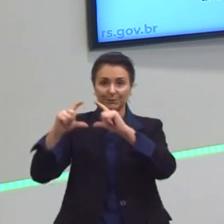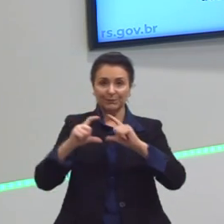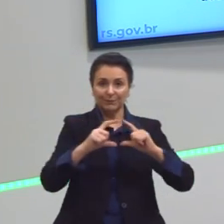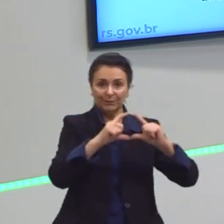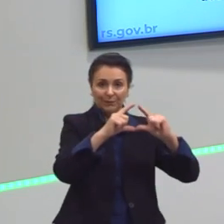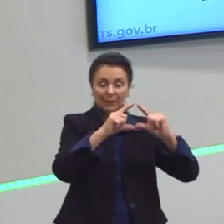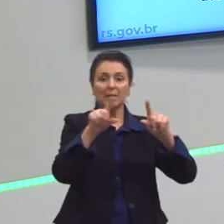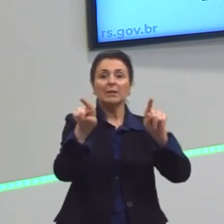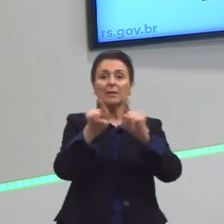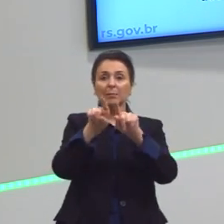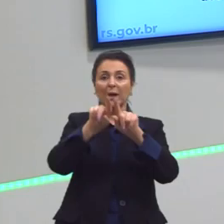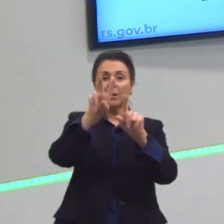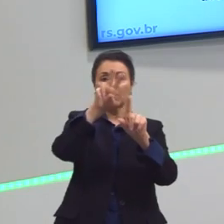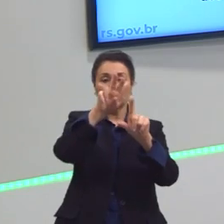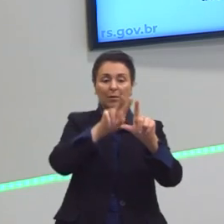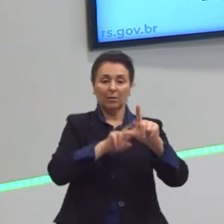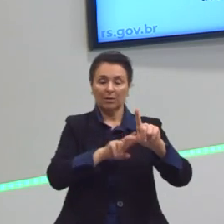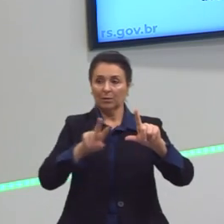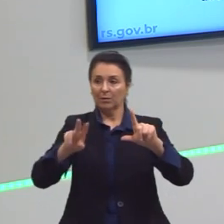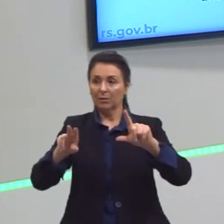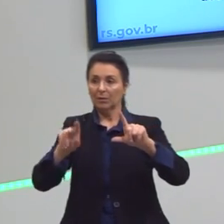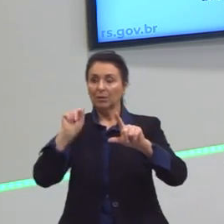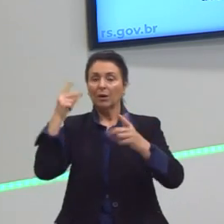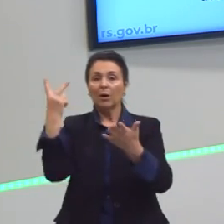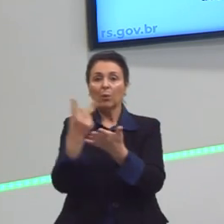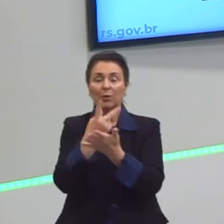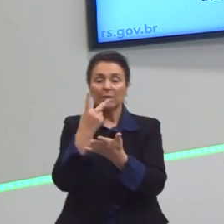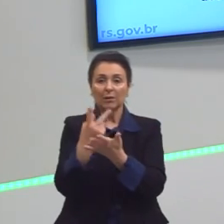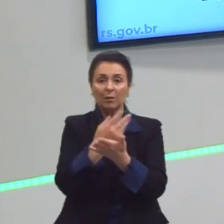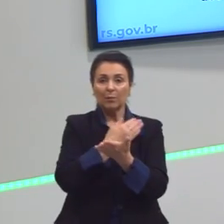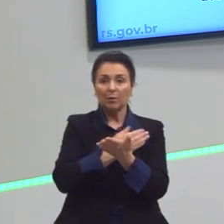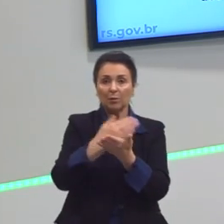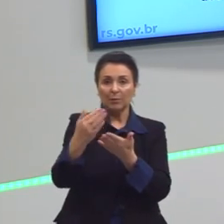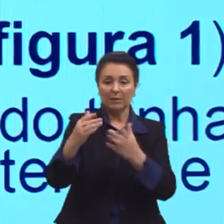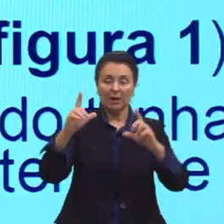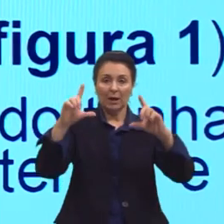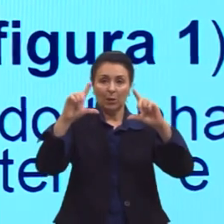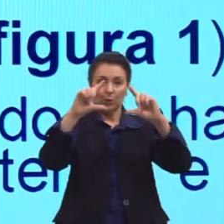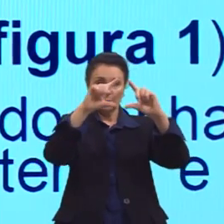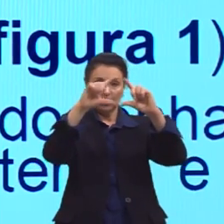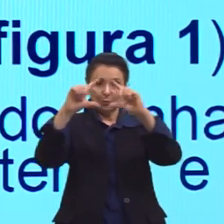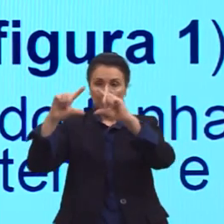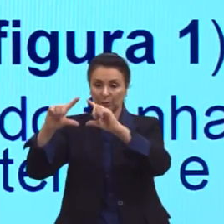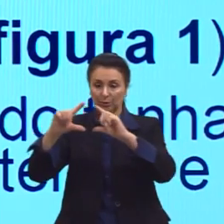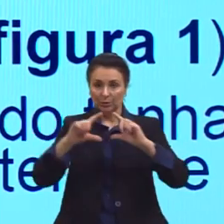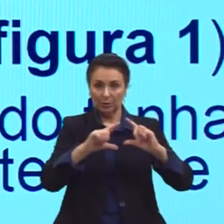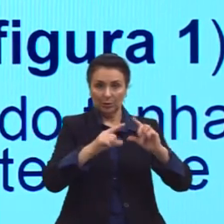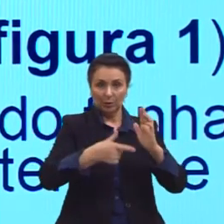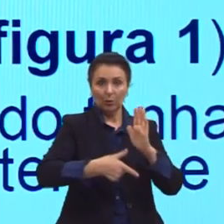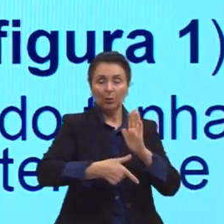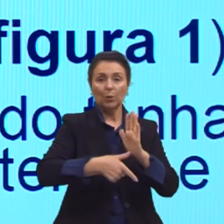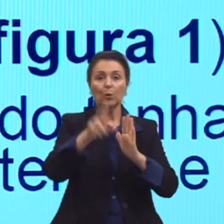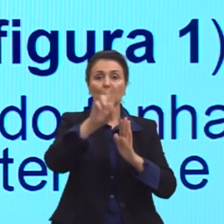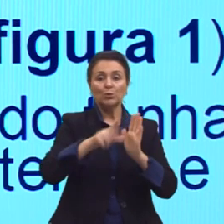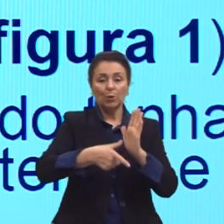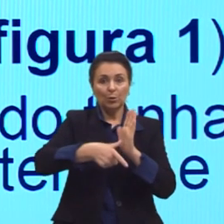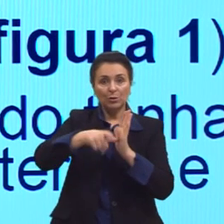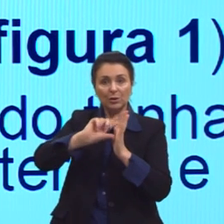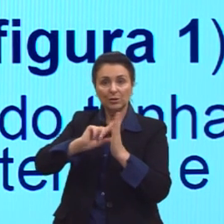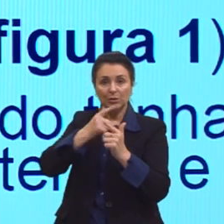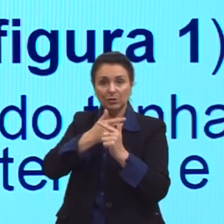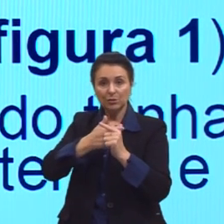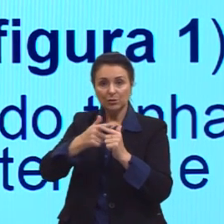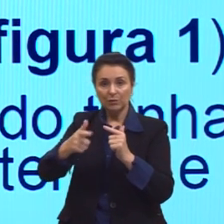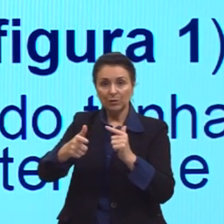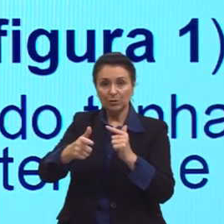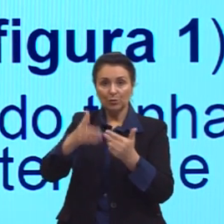equiláteros. Mas o que aconteceu para formar esses triângulos? Nós pegamos o triângulo anterior da figura 1 e dividimos